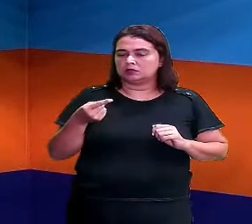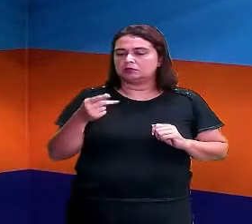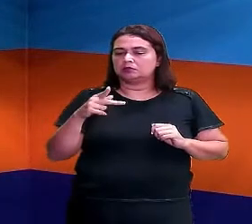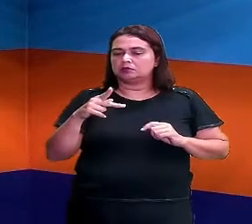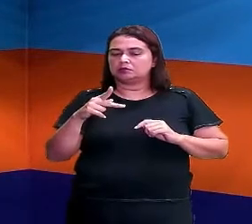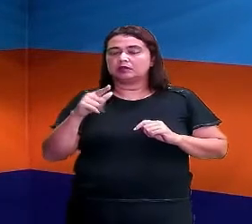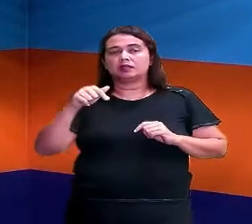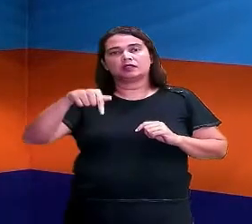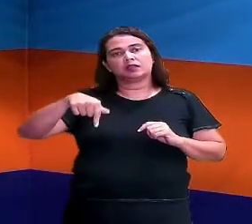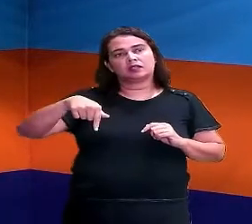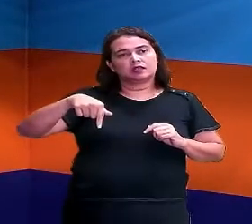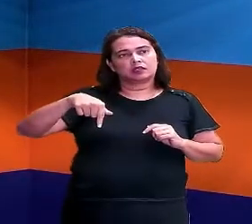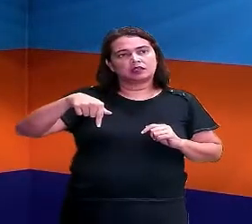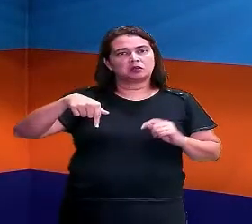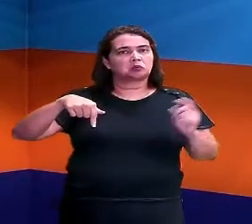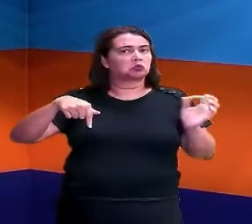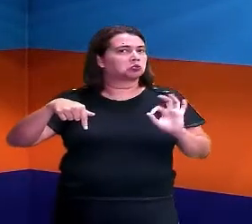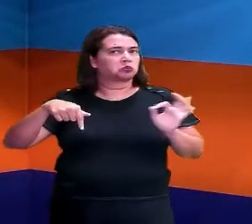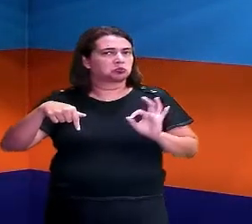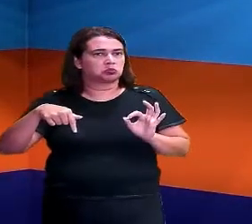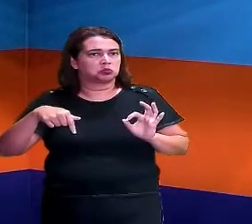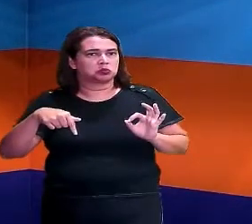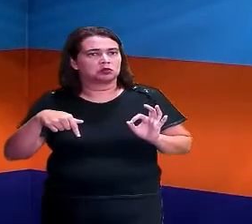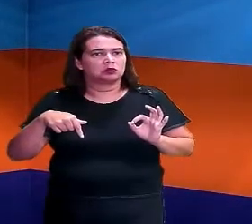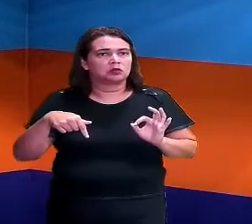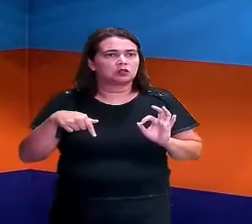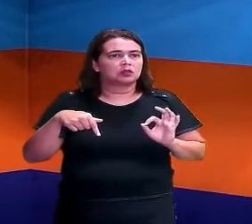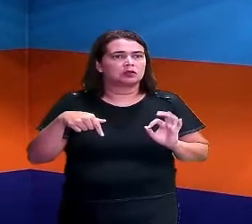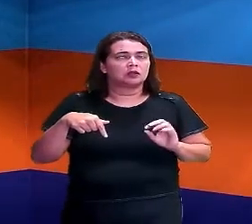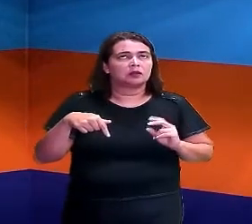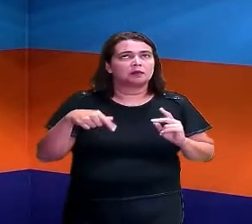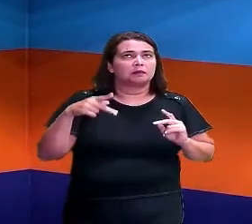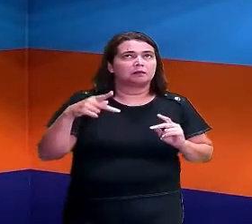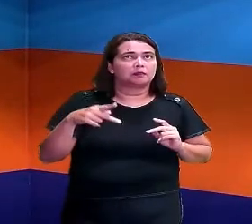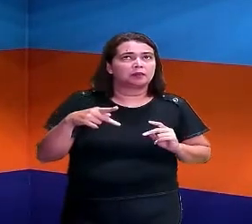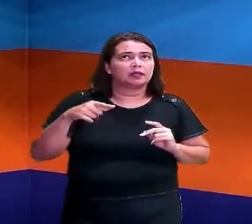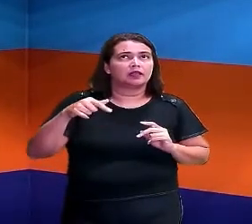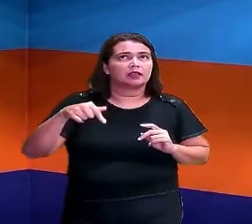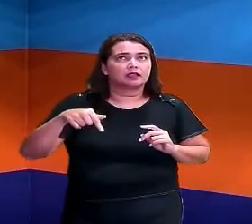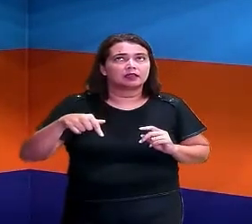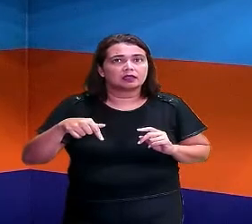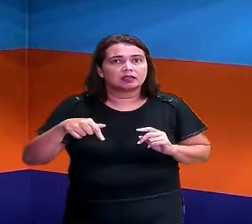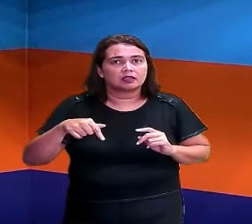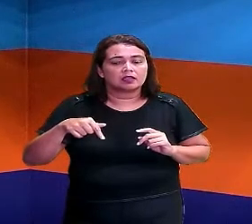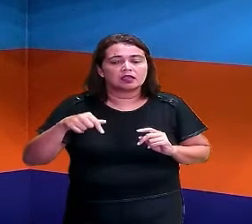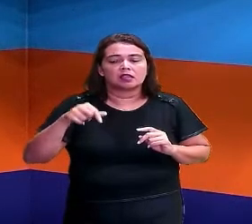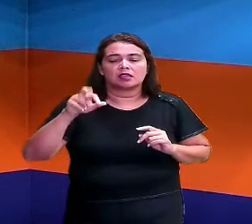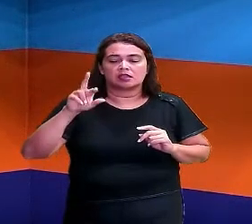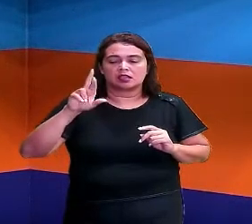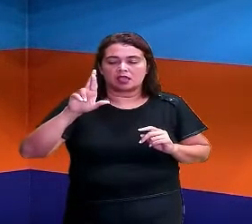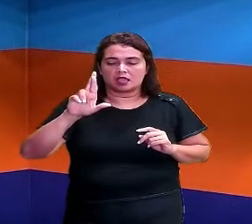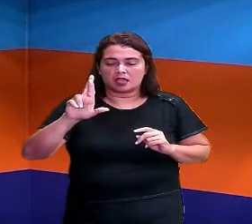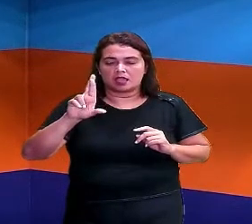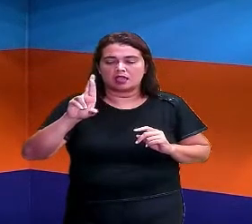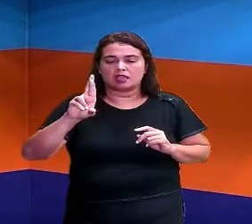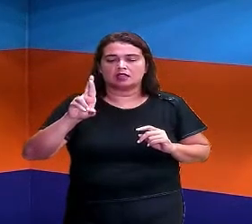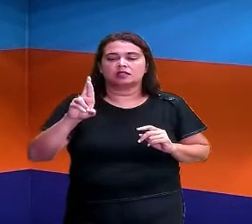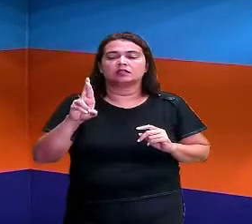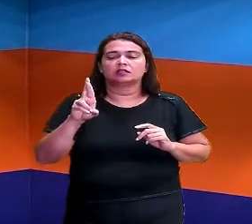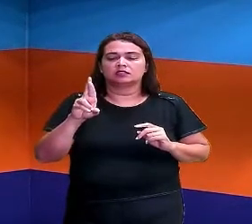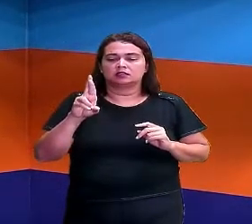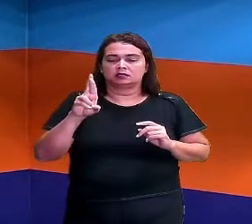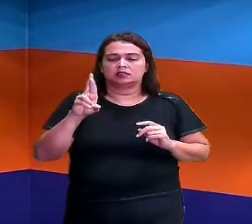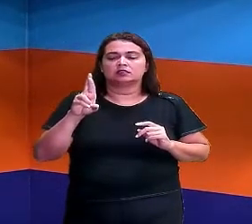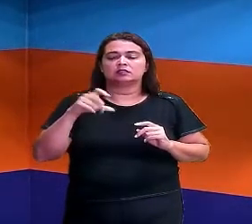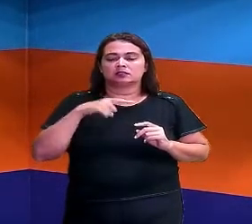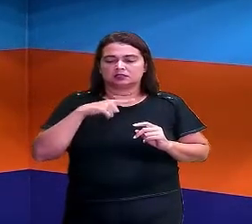Q. Com Q eu não tenho. Aí, P, Q, R. R